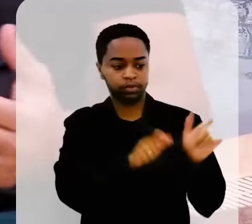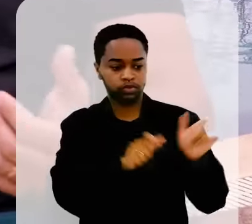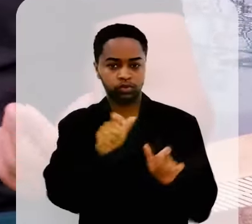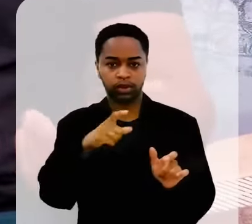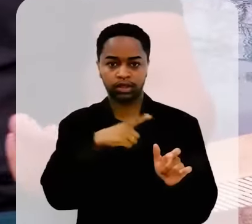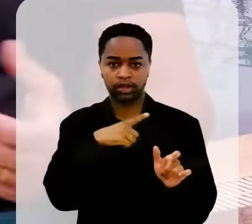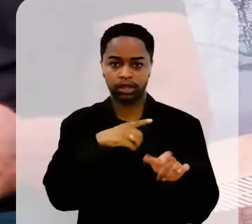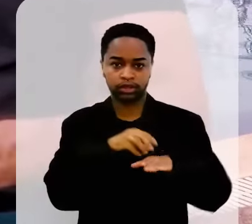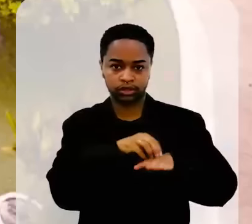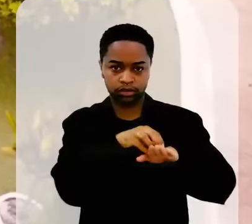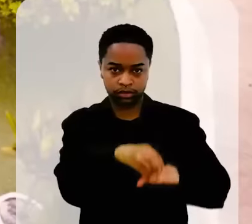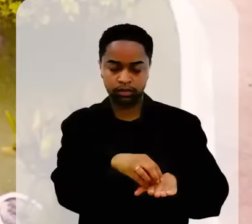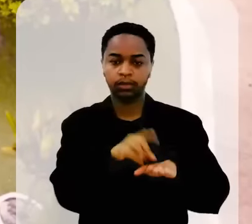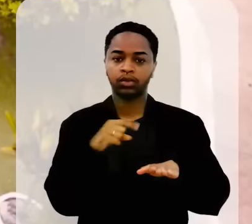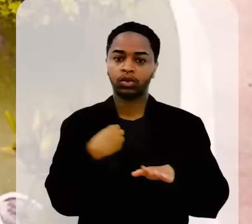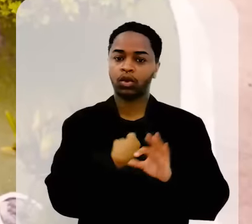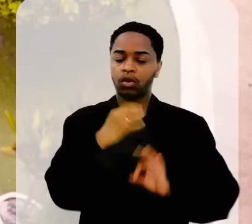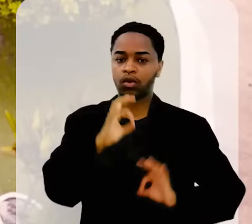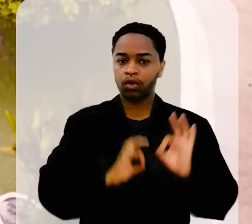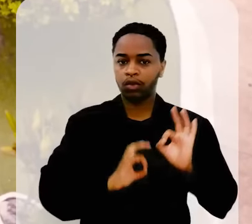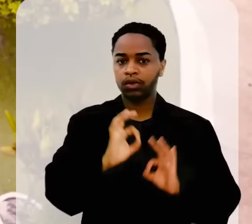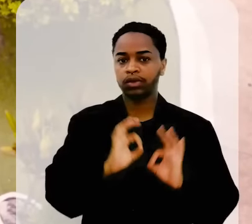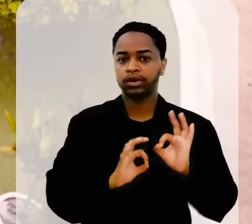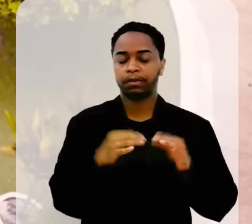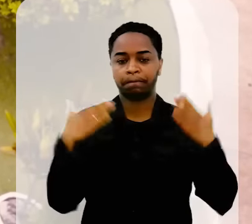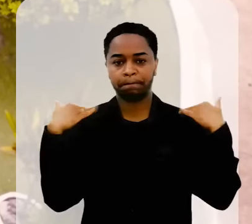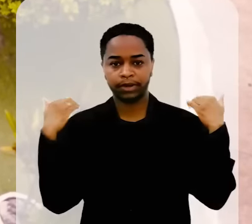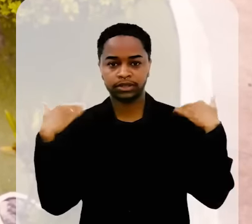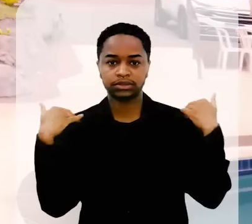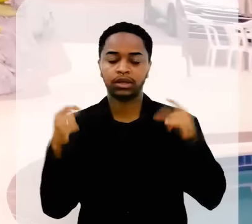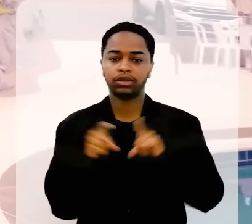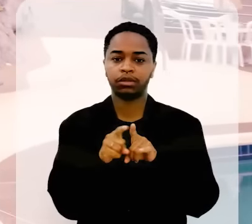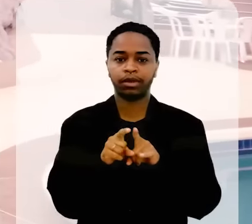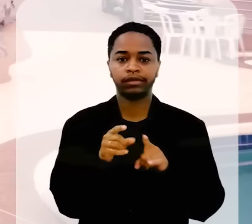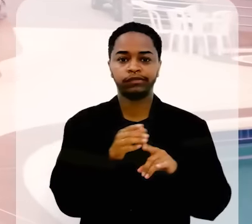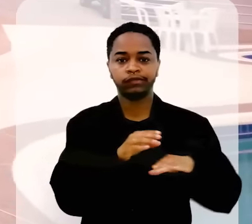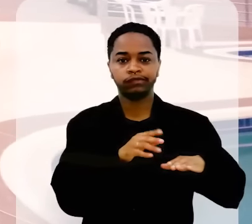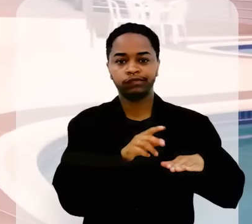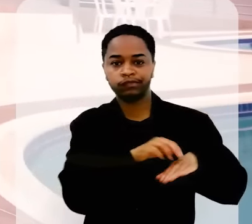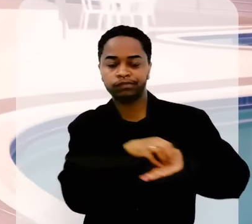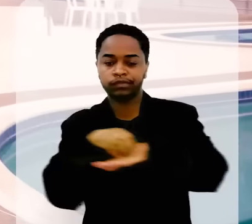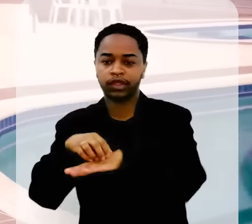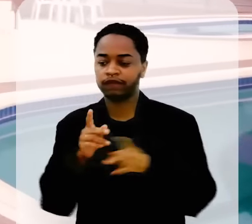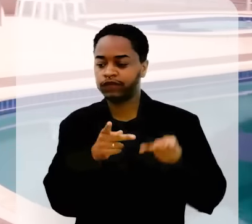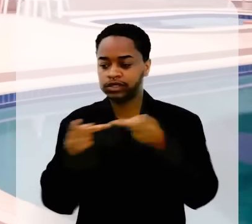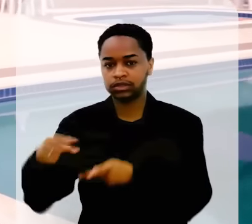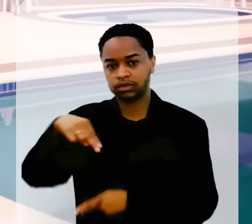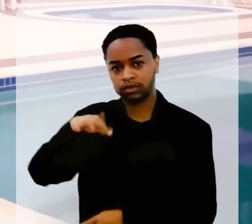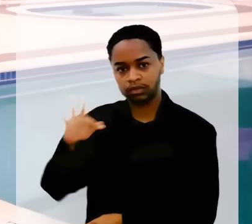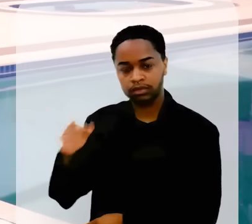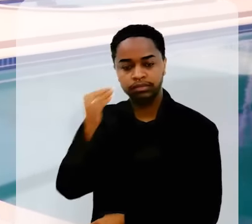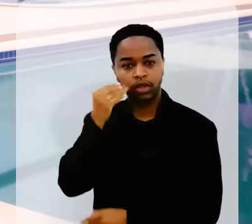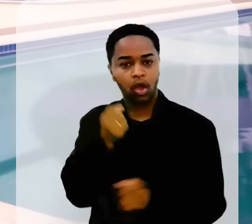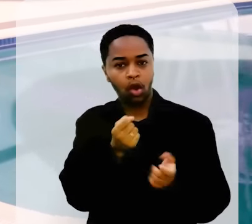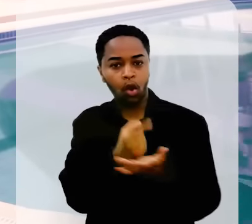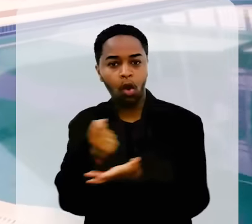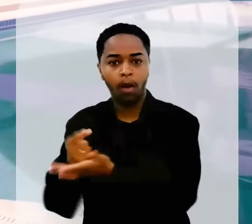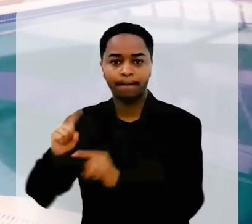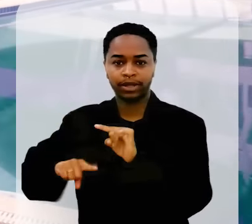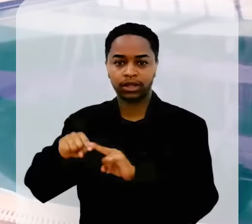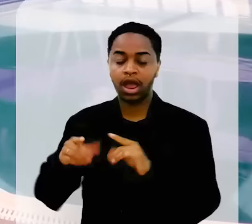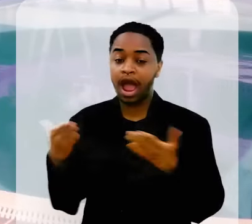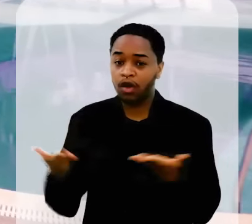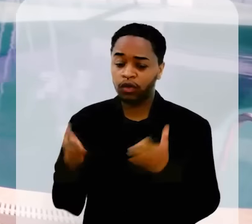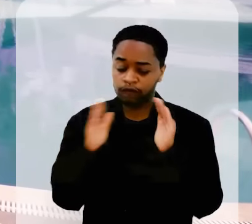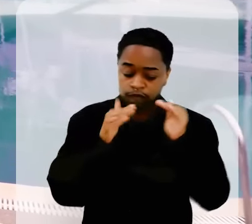os proprietários de transporte aqui. A gente organiza passeio, às vezes a Friburgo, para fazer compra. Agora a gente está